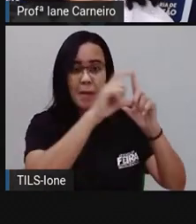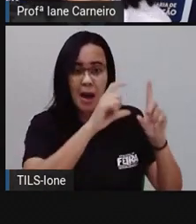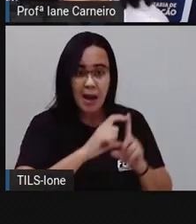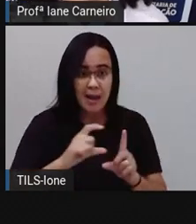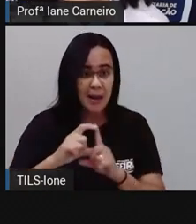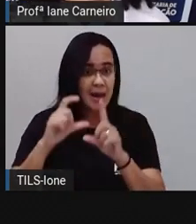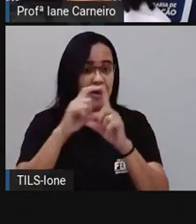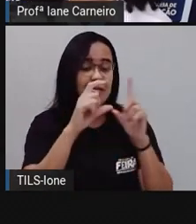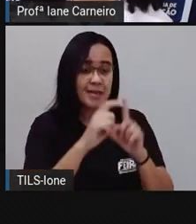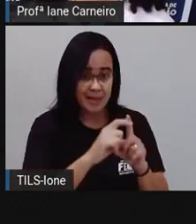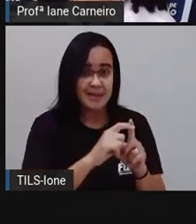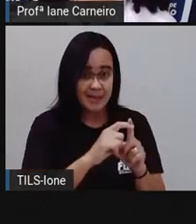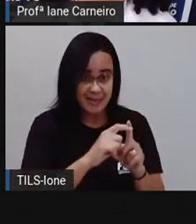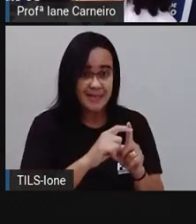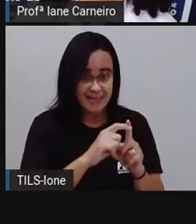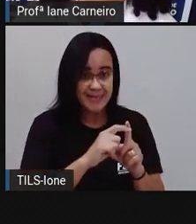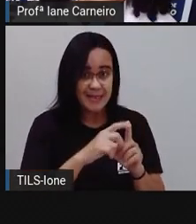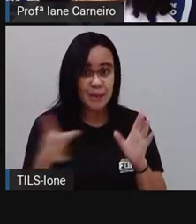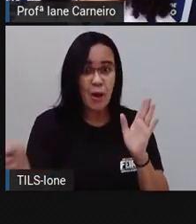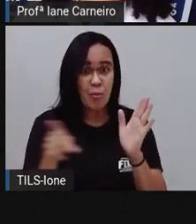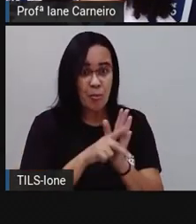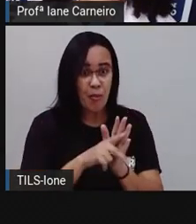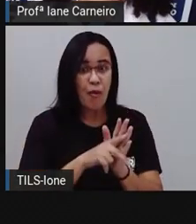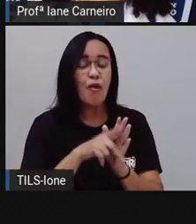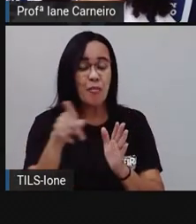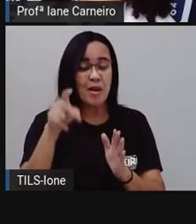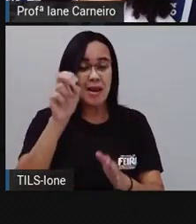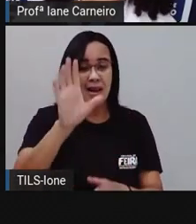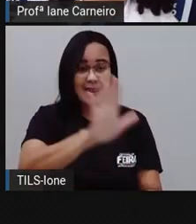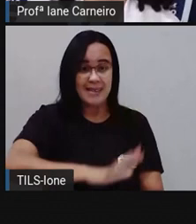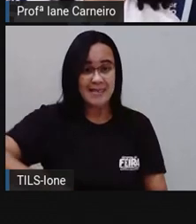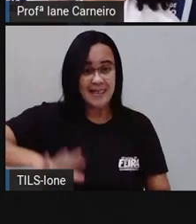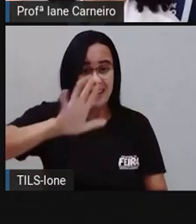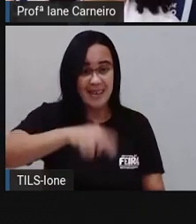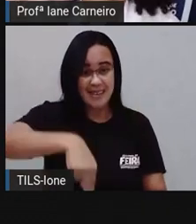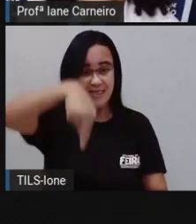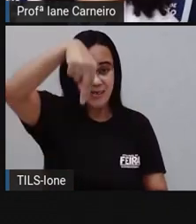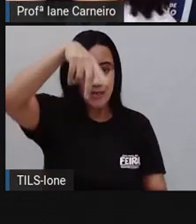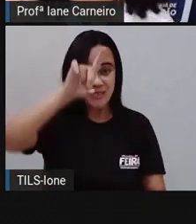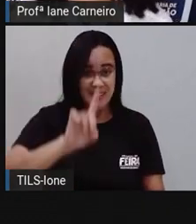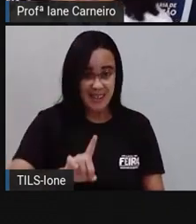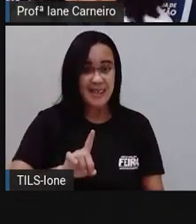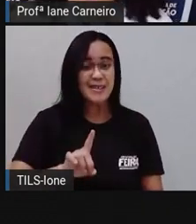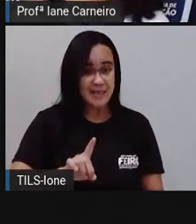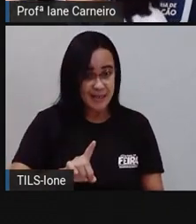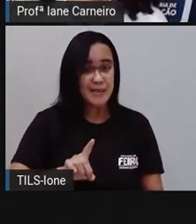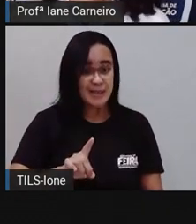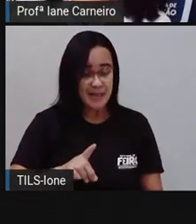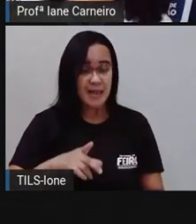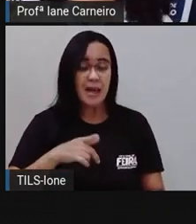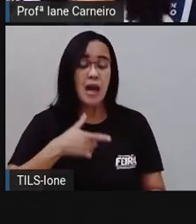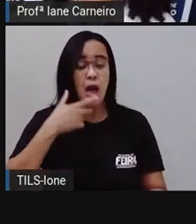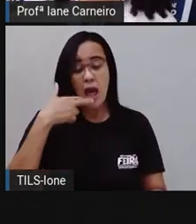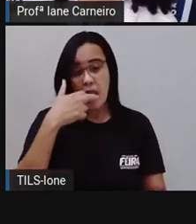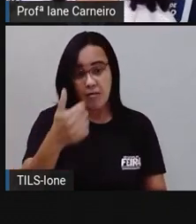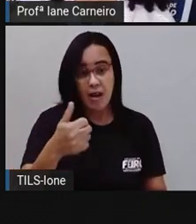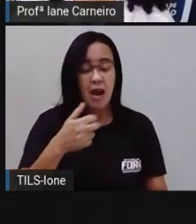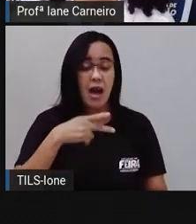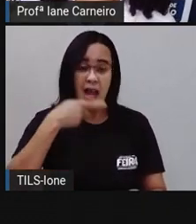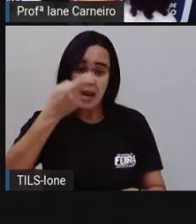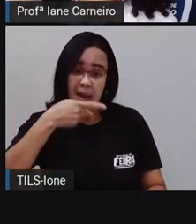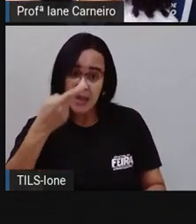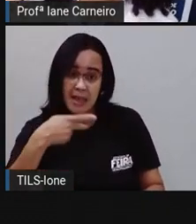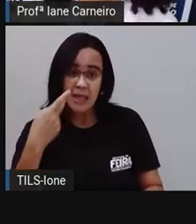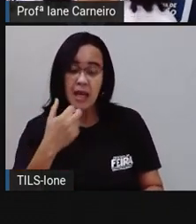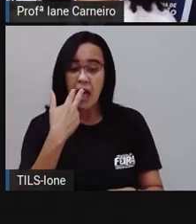oitubro, né? Então, o autor, ele usa palavras, né? Que são do linguajar do homem do campo, né?